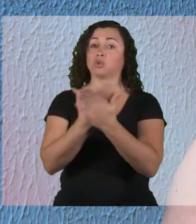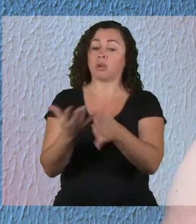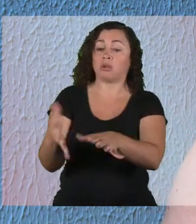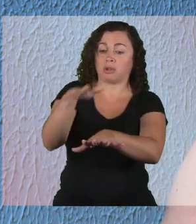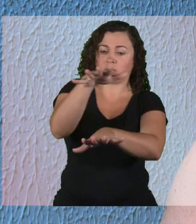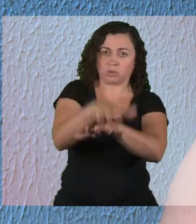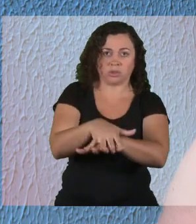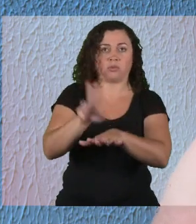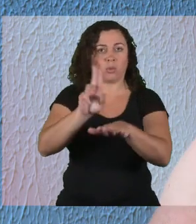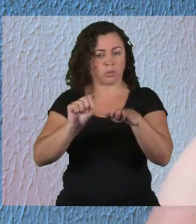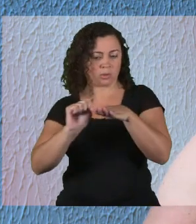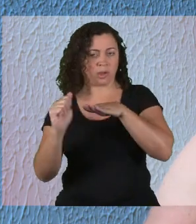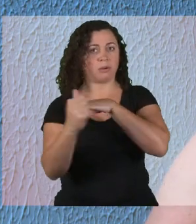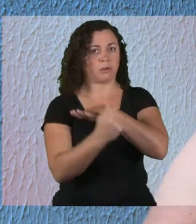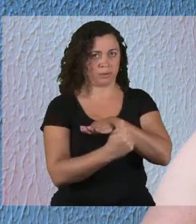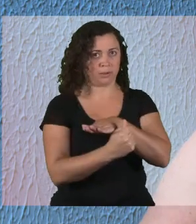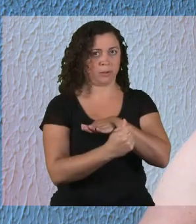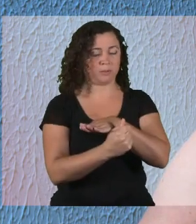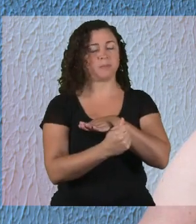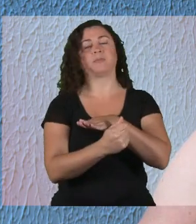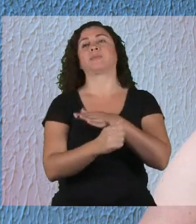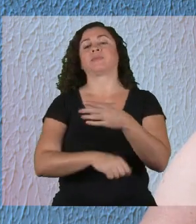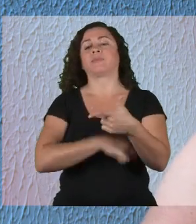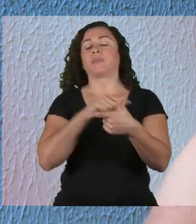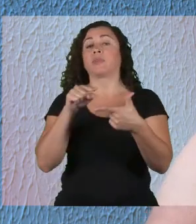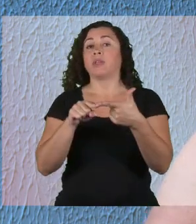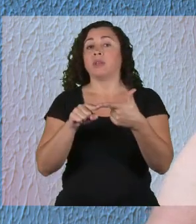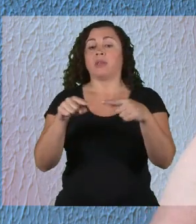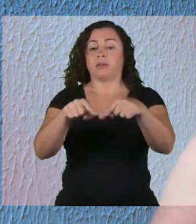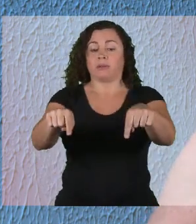inclusivas, com atendimento educacional especializado,